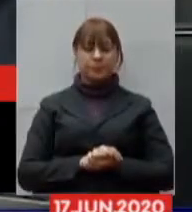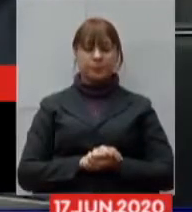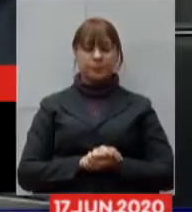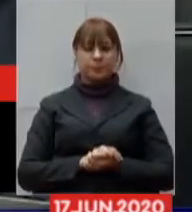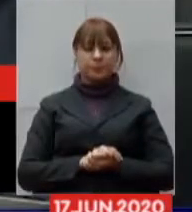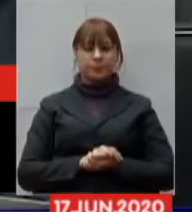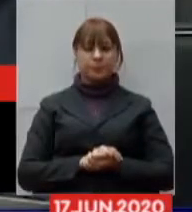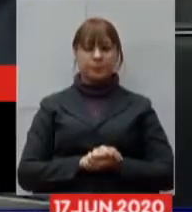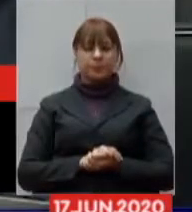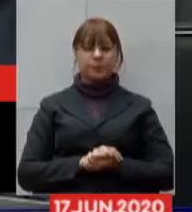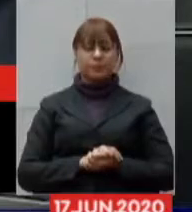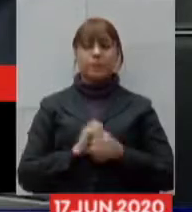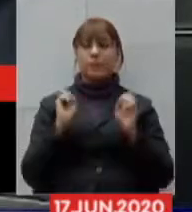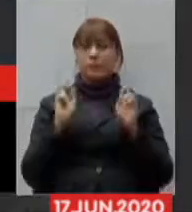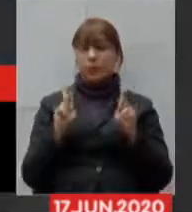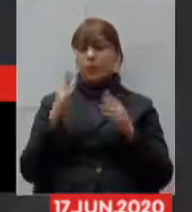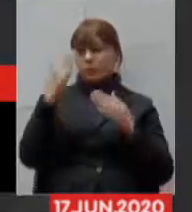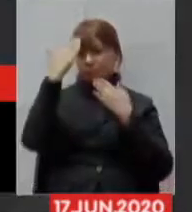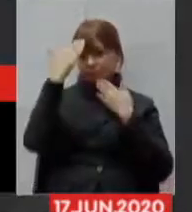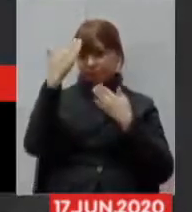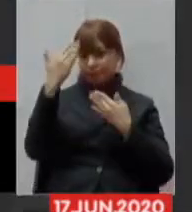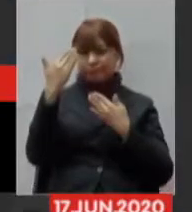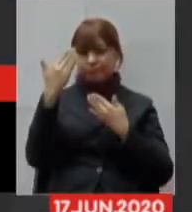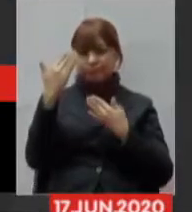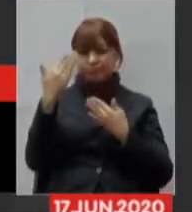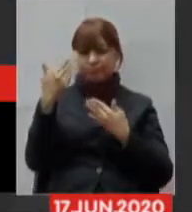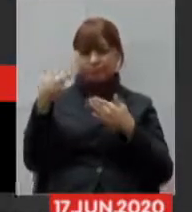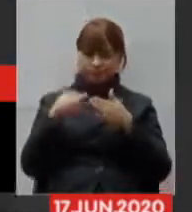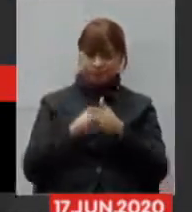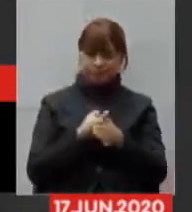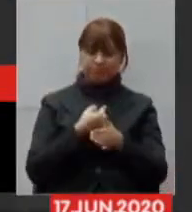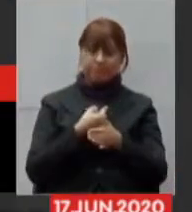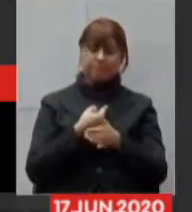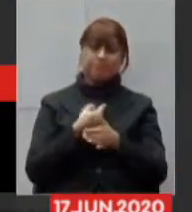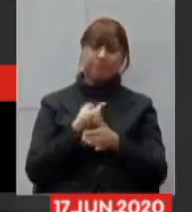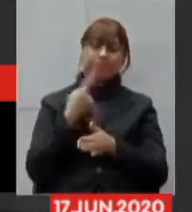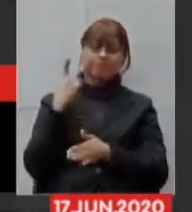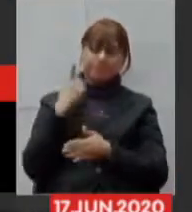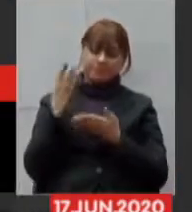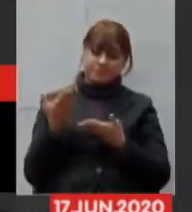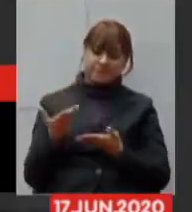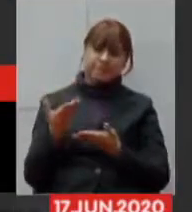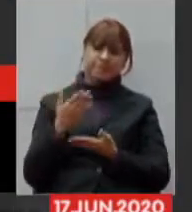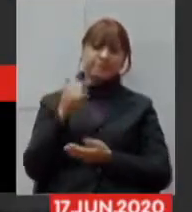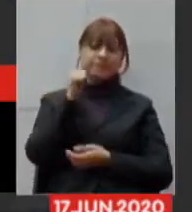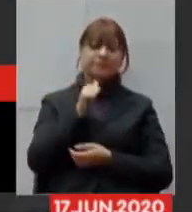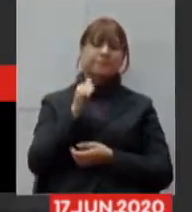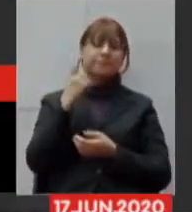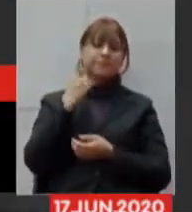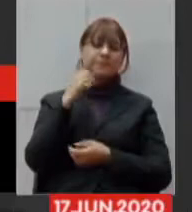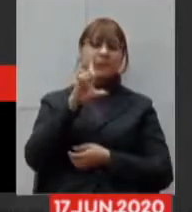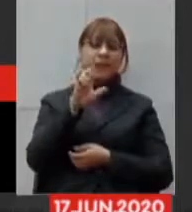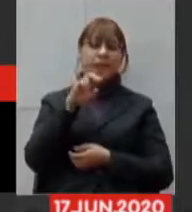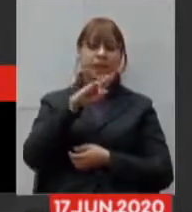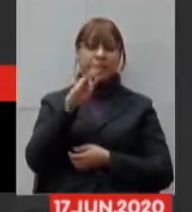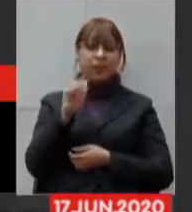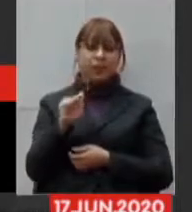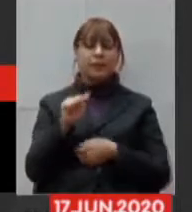Ok bom muito obrigado pela pela pergunta deputado Marquinhos deputada Leninha também que foi